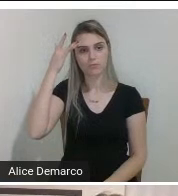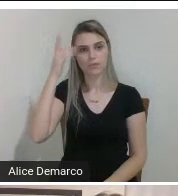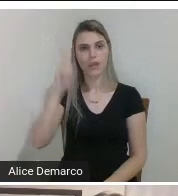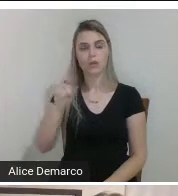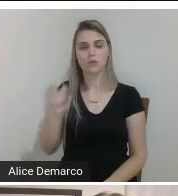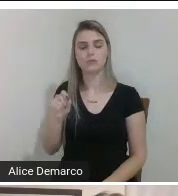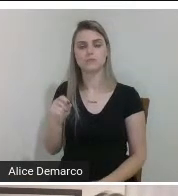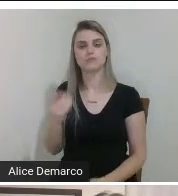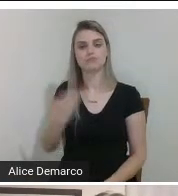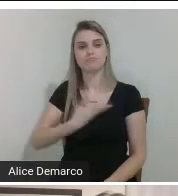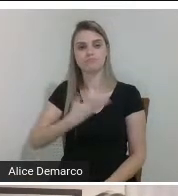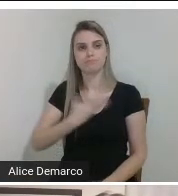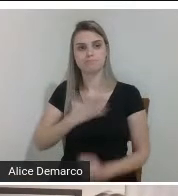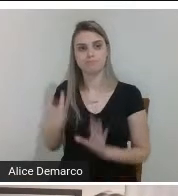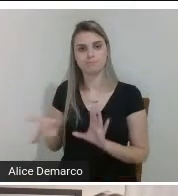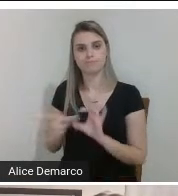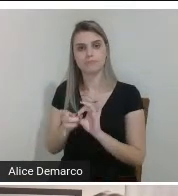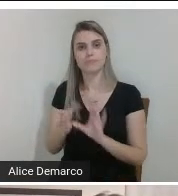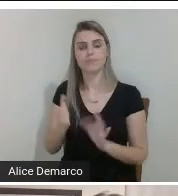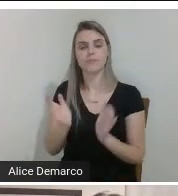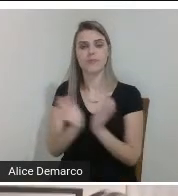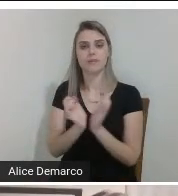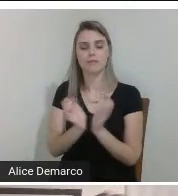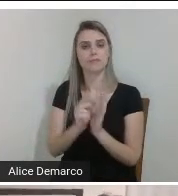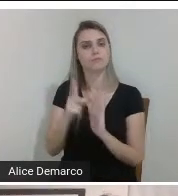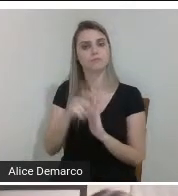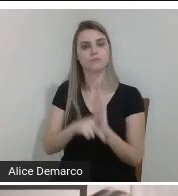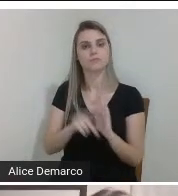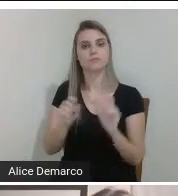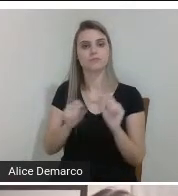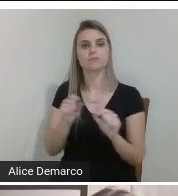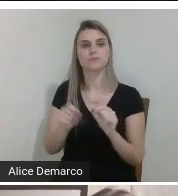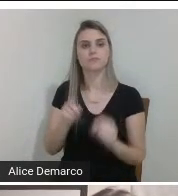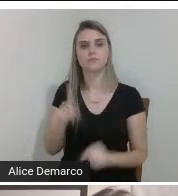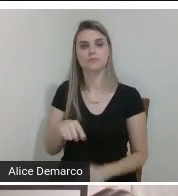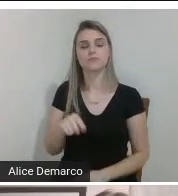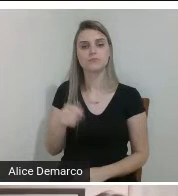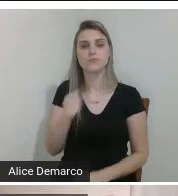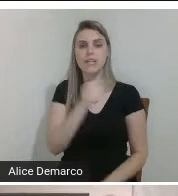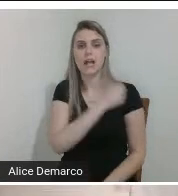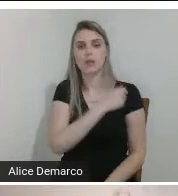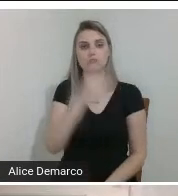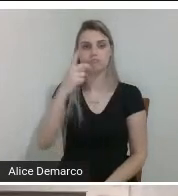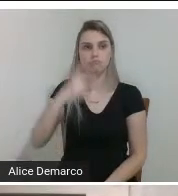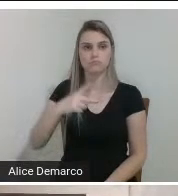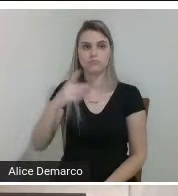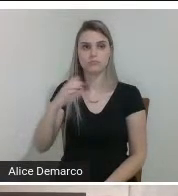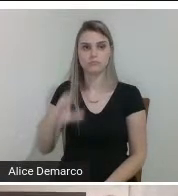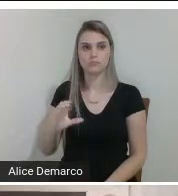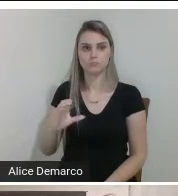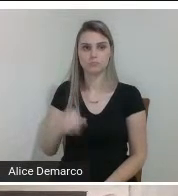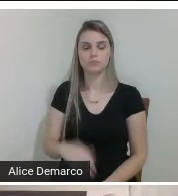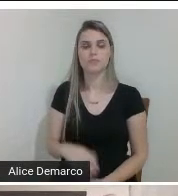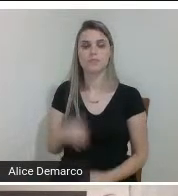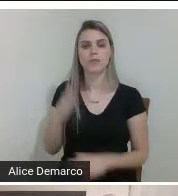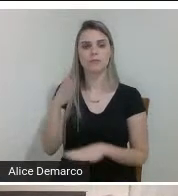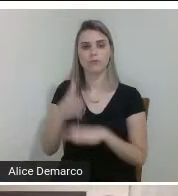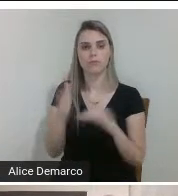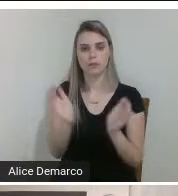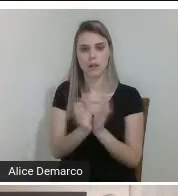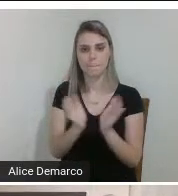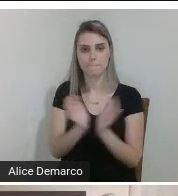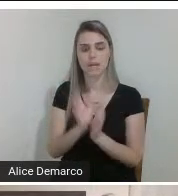PAI e o projeto então destinado para alunos com paralisia cerebral então a gente foi na PAI